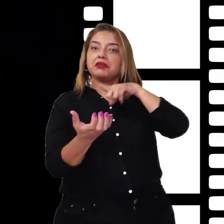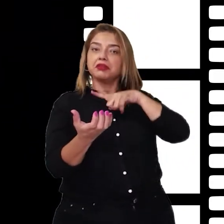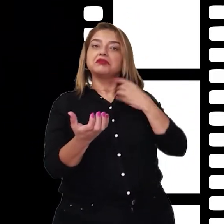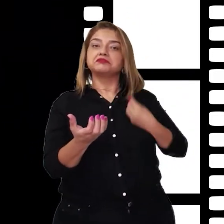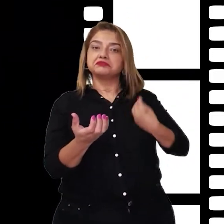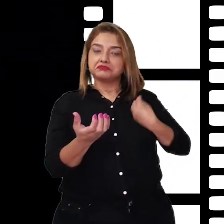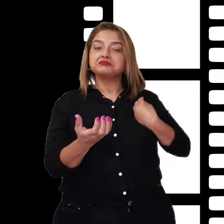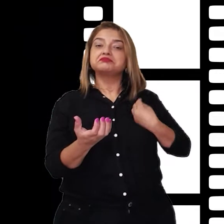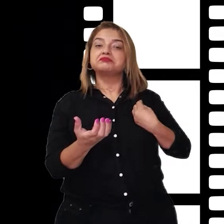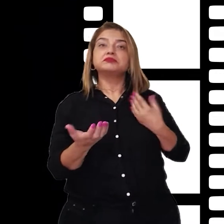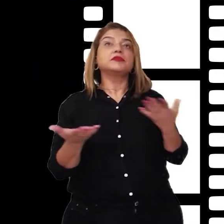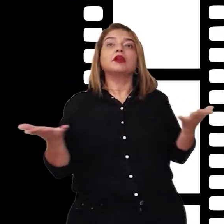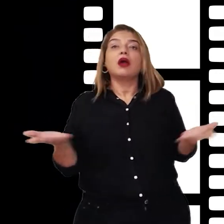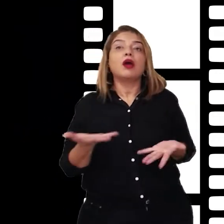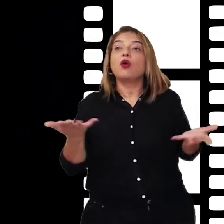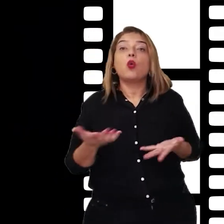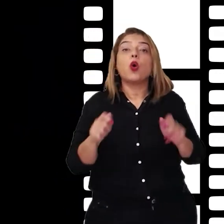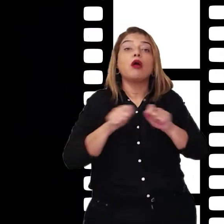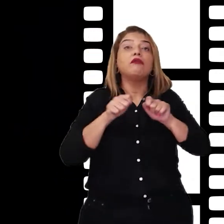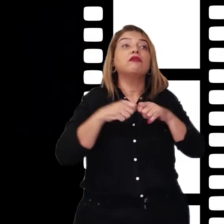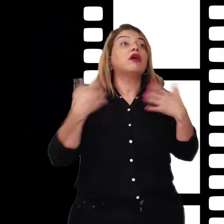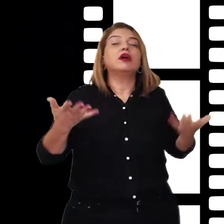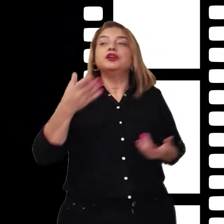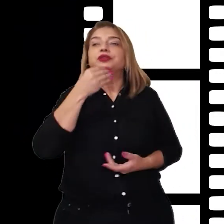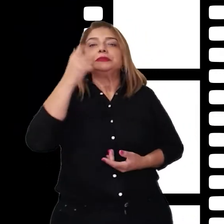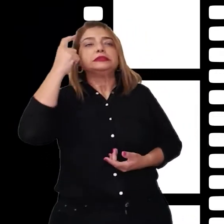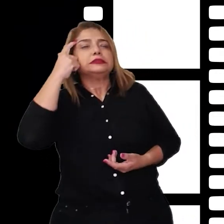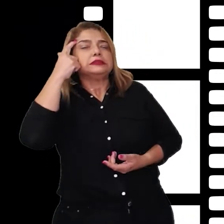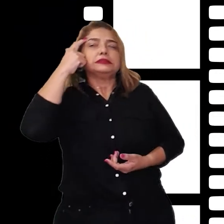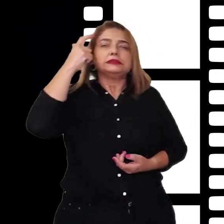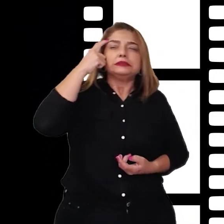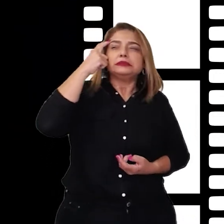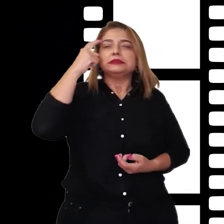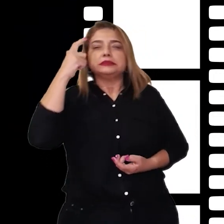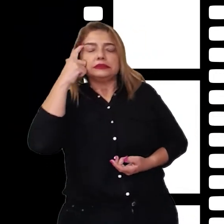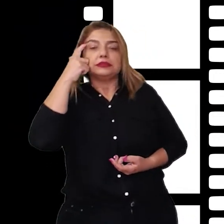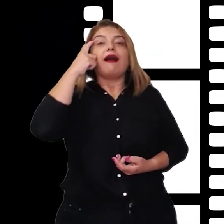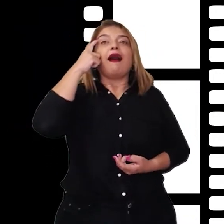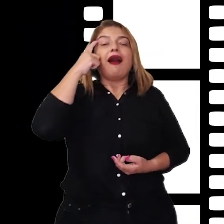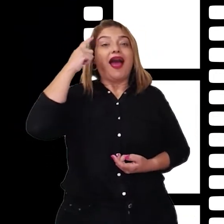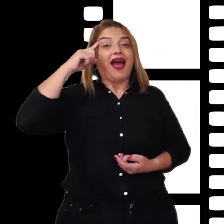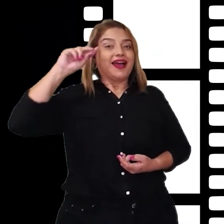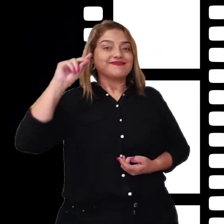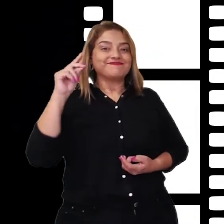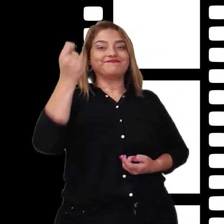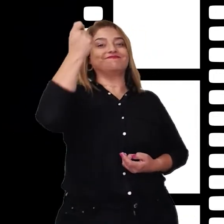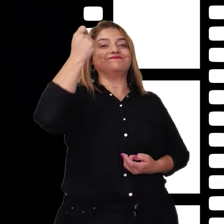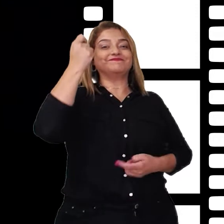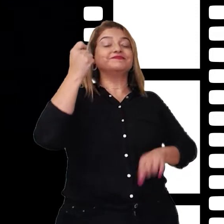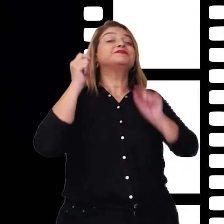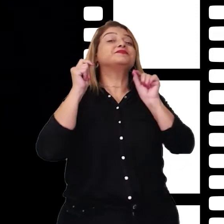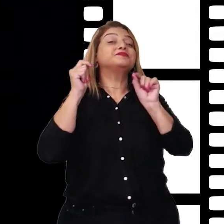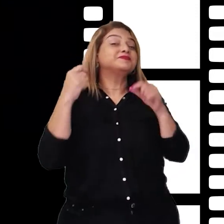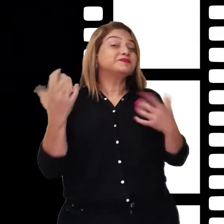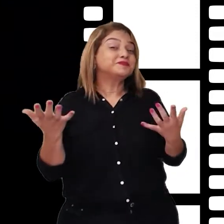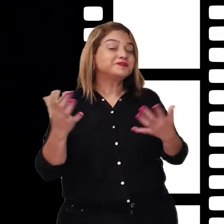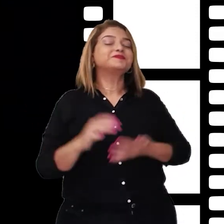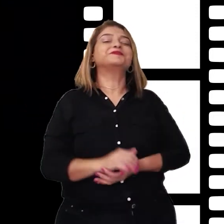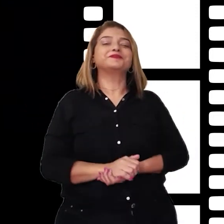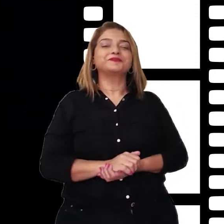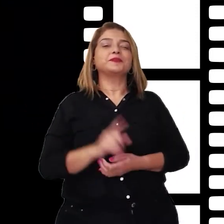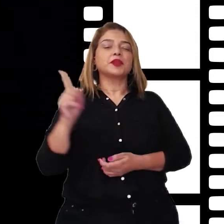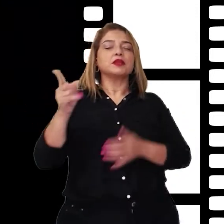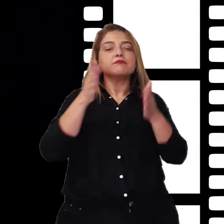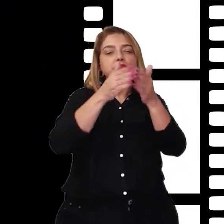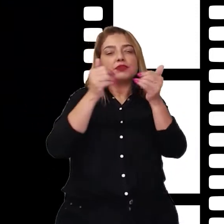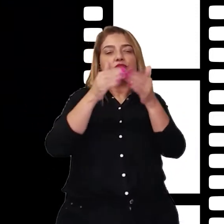E agora, o que fazer? O menino pensou, pensou, pensou, até que ele teve uma ideia. Sabe qual foi? Ele pediu